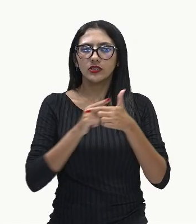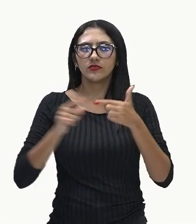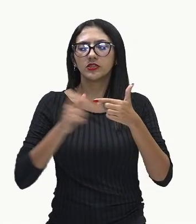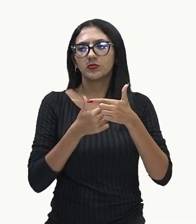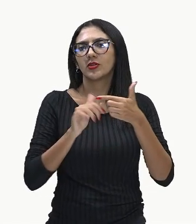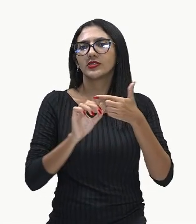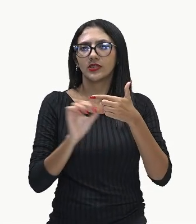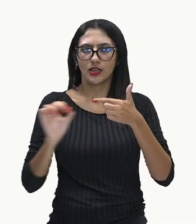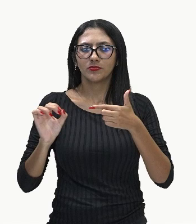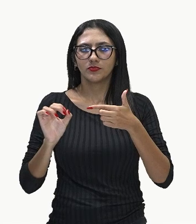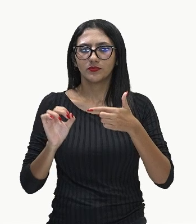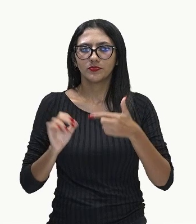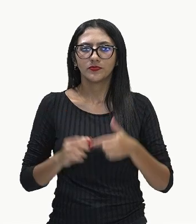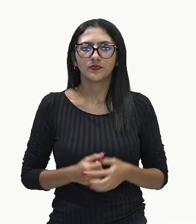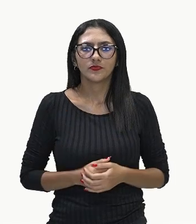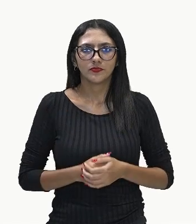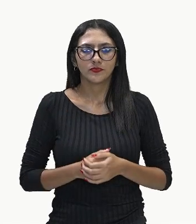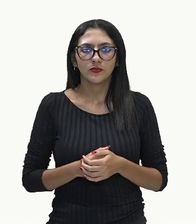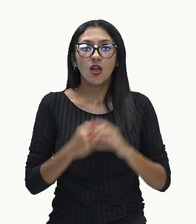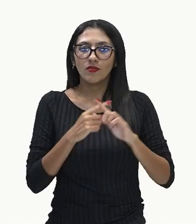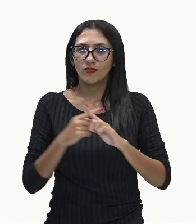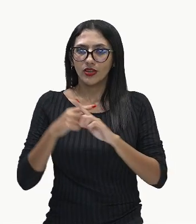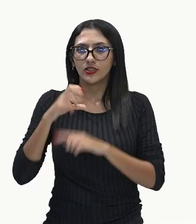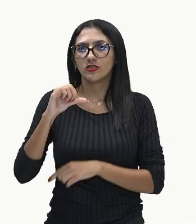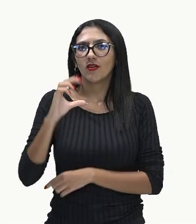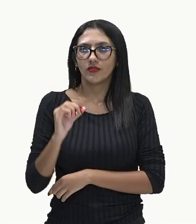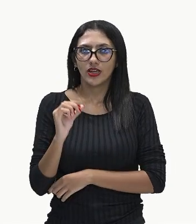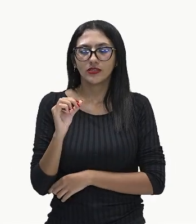de 90 milhões.